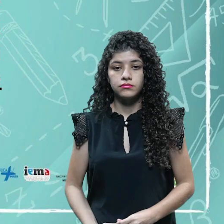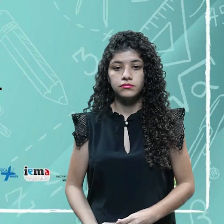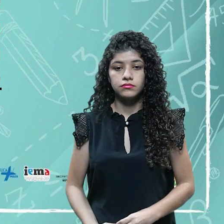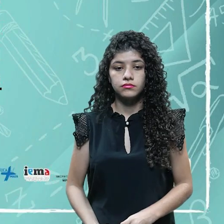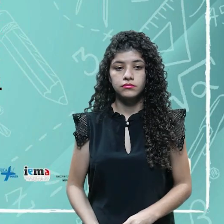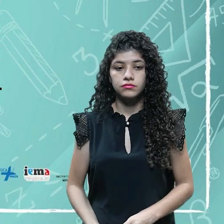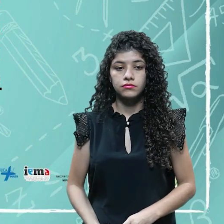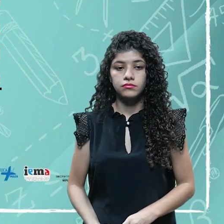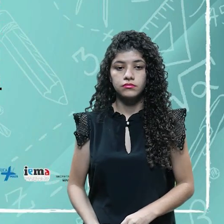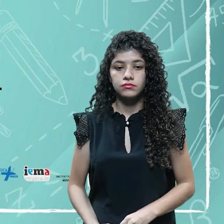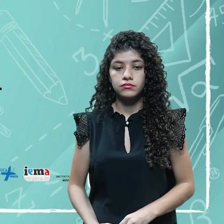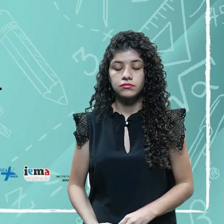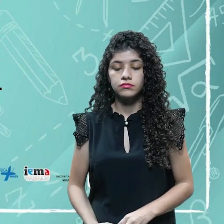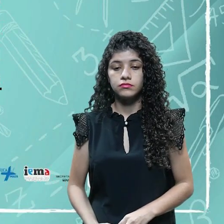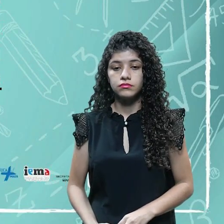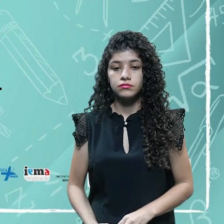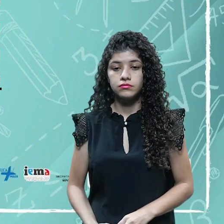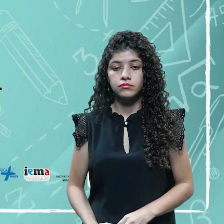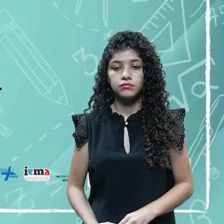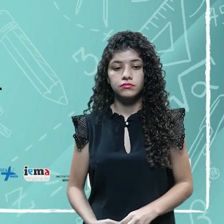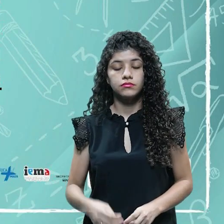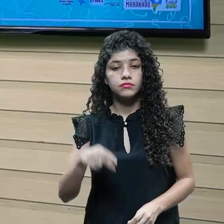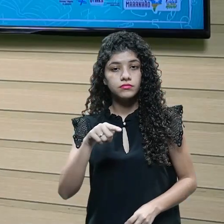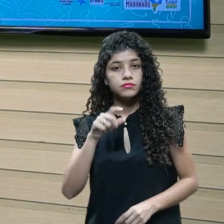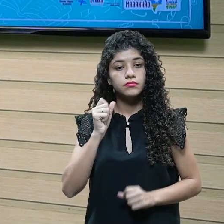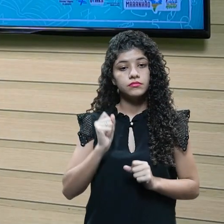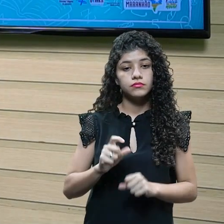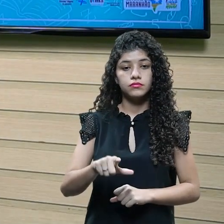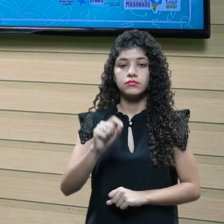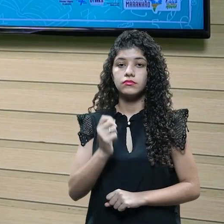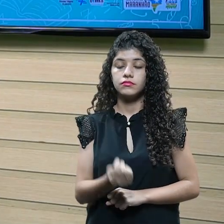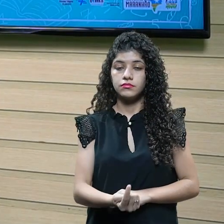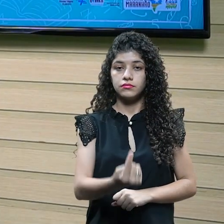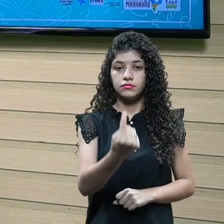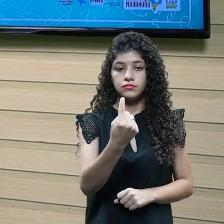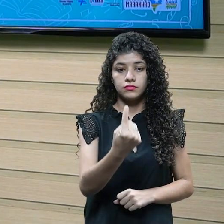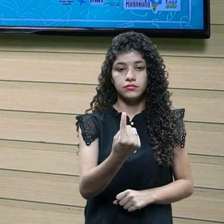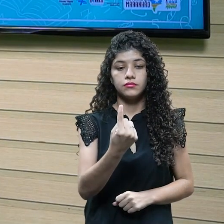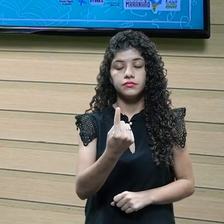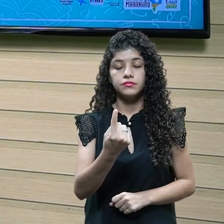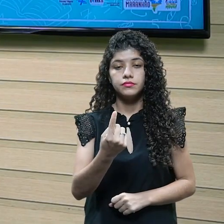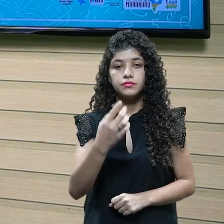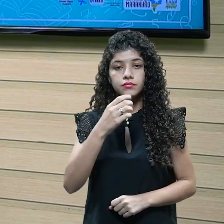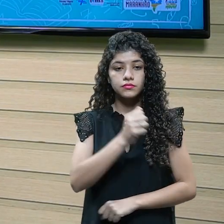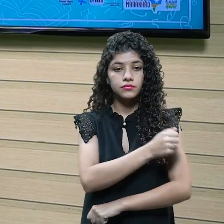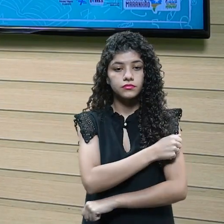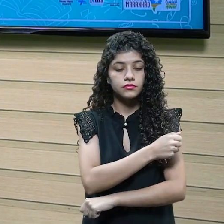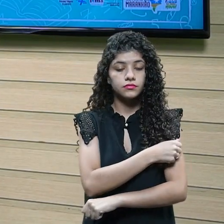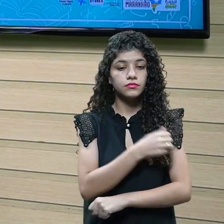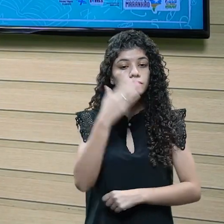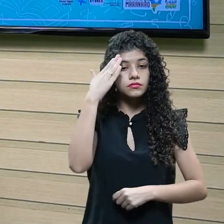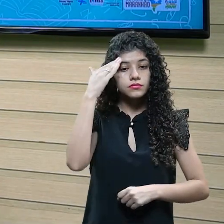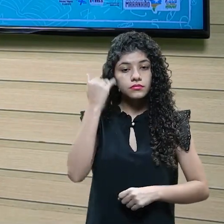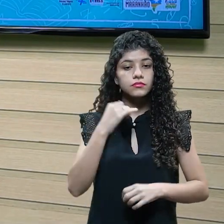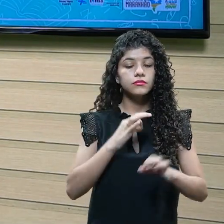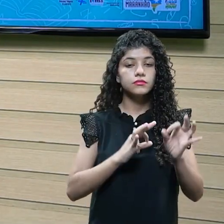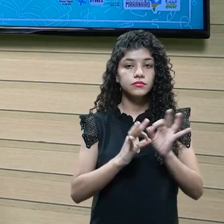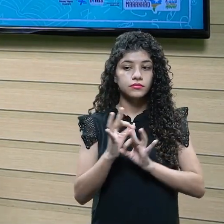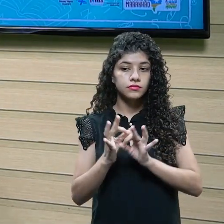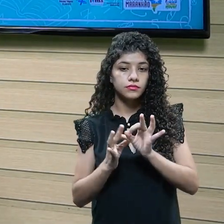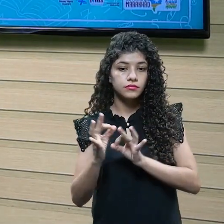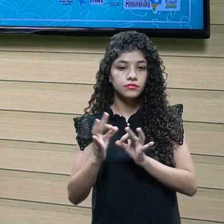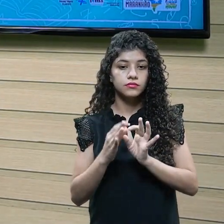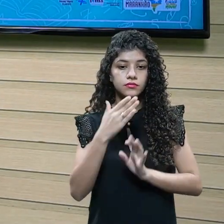a comissão de formatura ou cerimonial. Como eu já disse, você pode escolher um aluno, né? Entre eles, que saiba sobre essa questão do